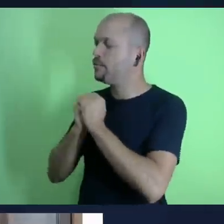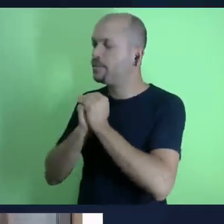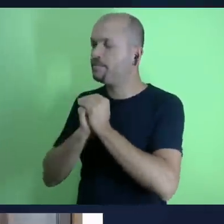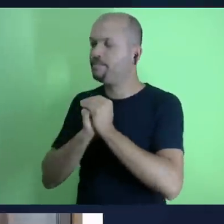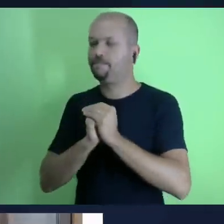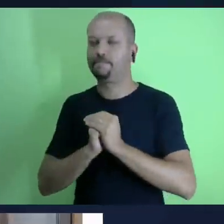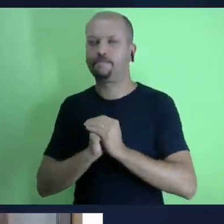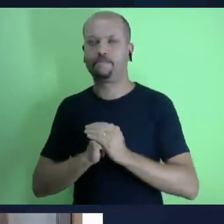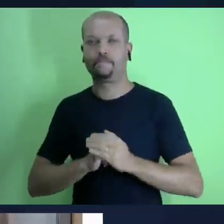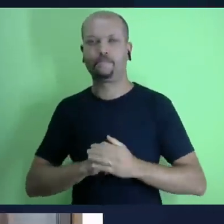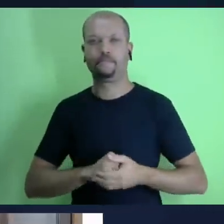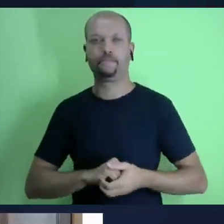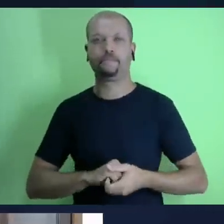dessa nova temporada até lá e